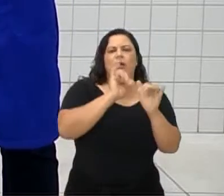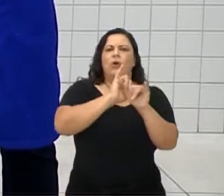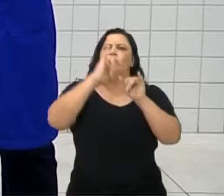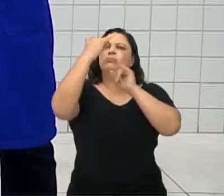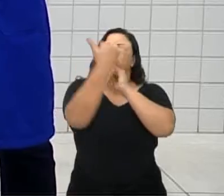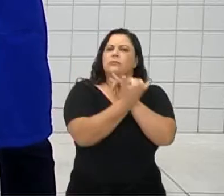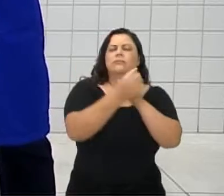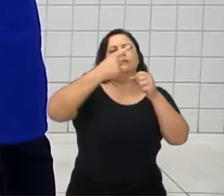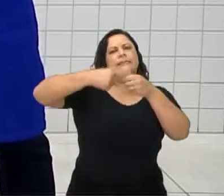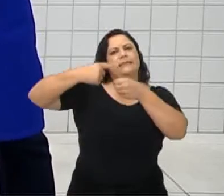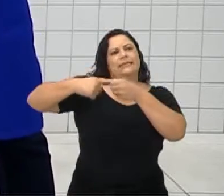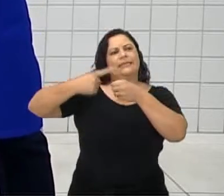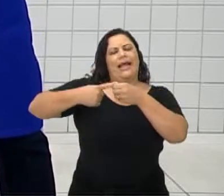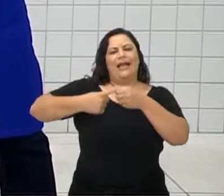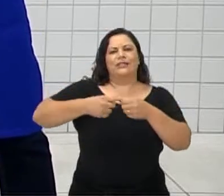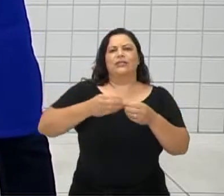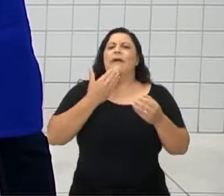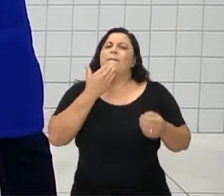salve.